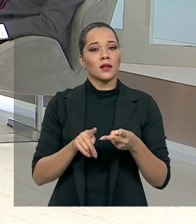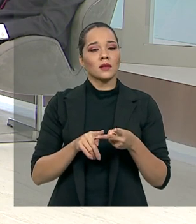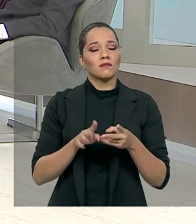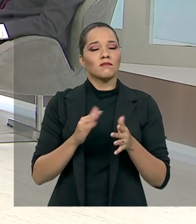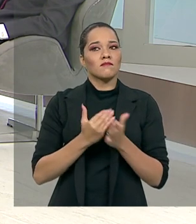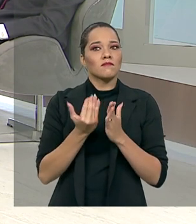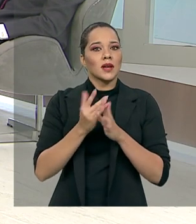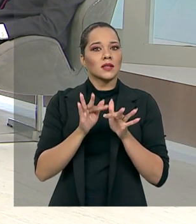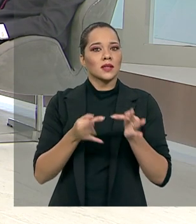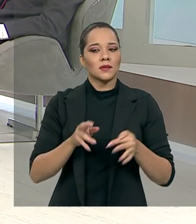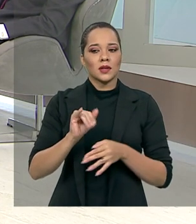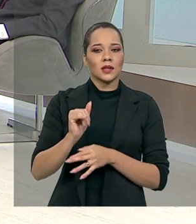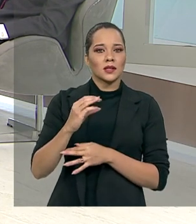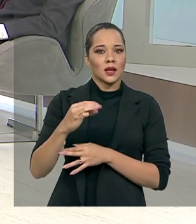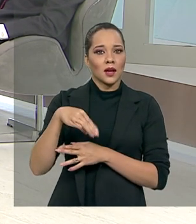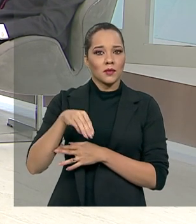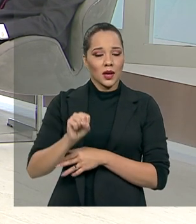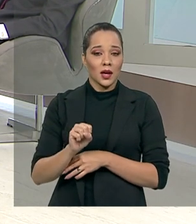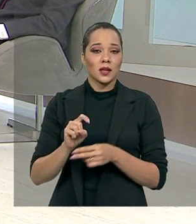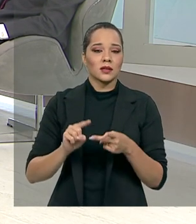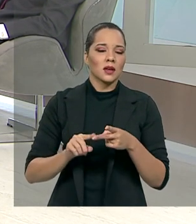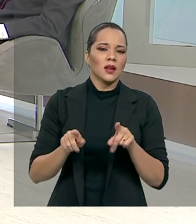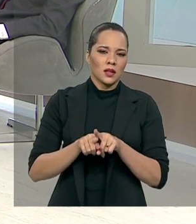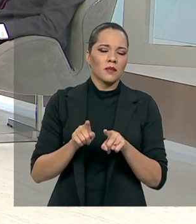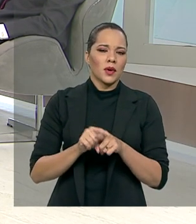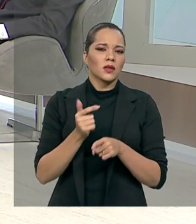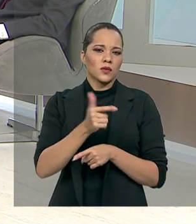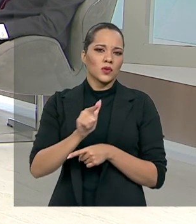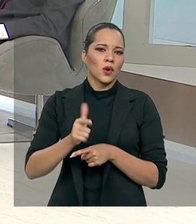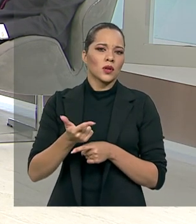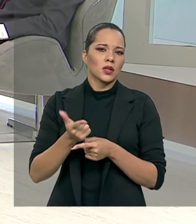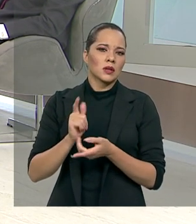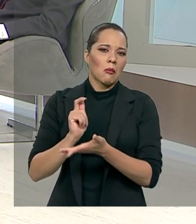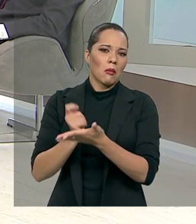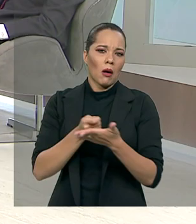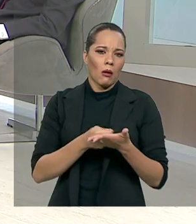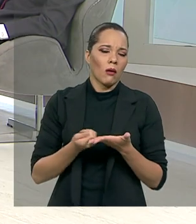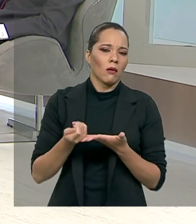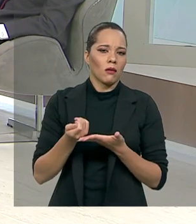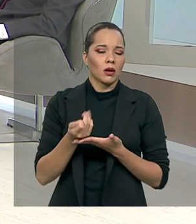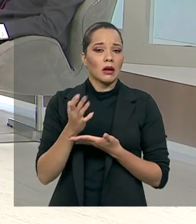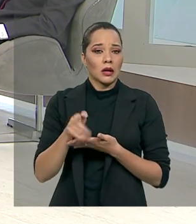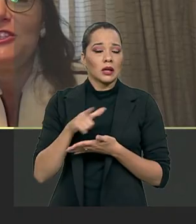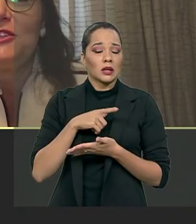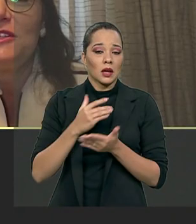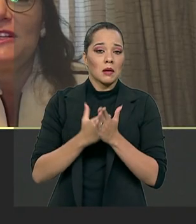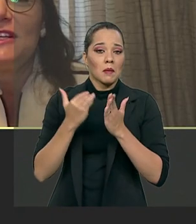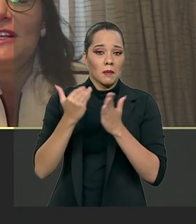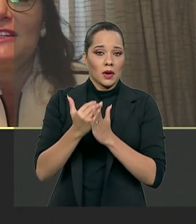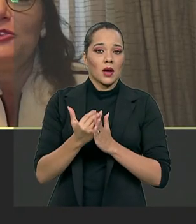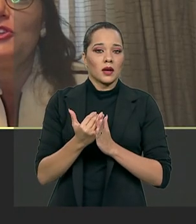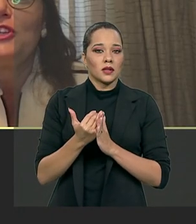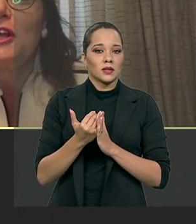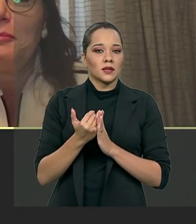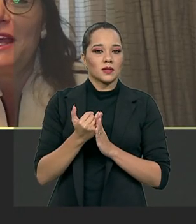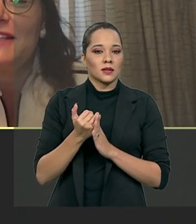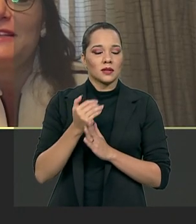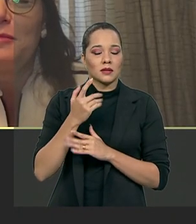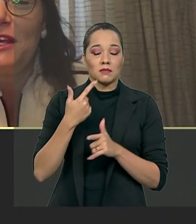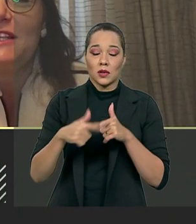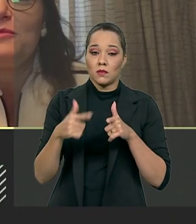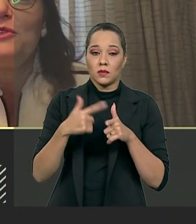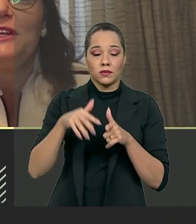ICMS mesmo e dessas contribuições que realmente trazem bastante dor de